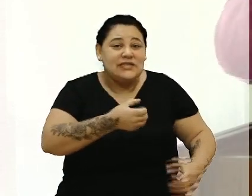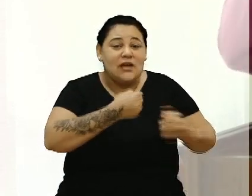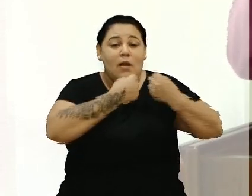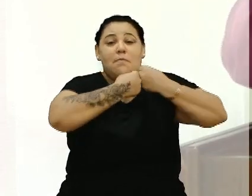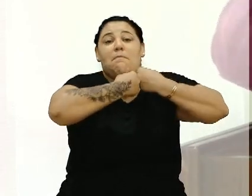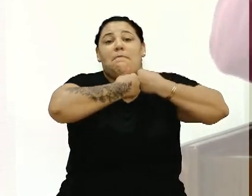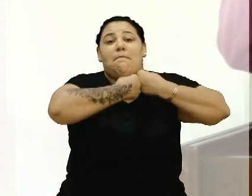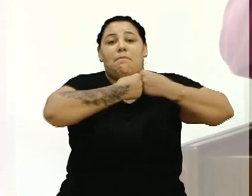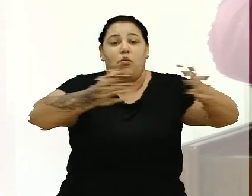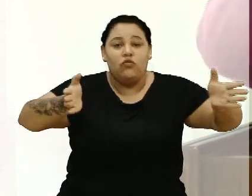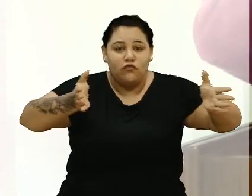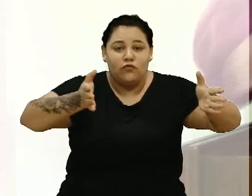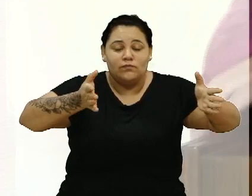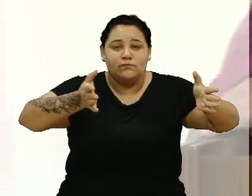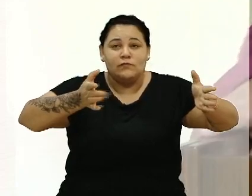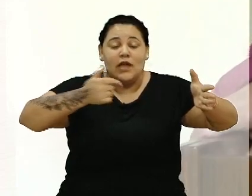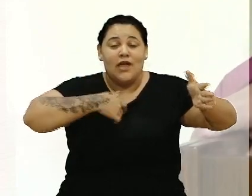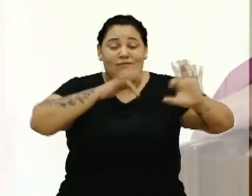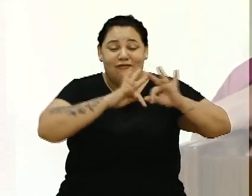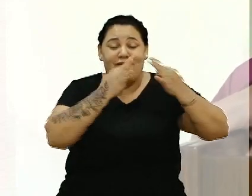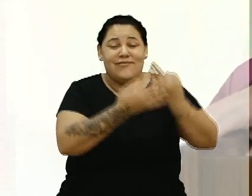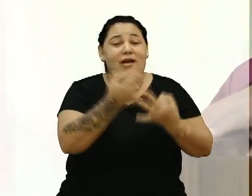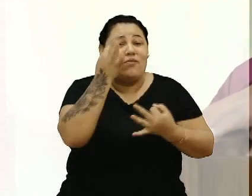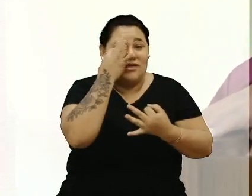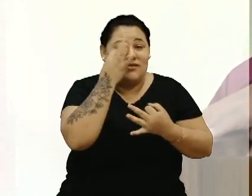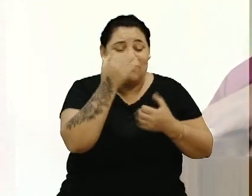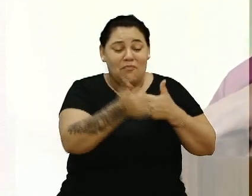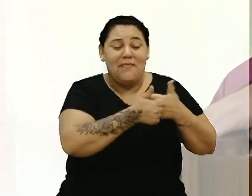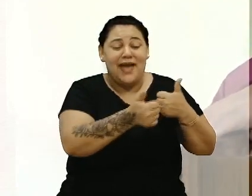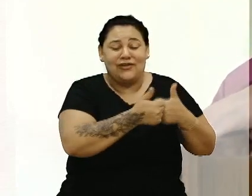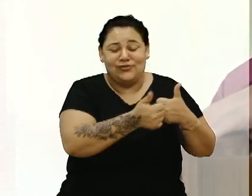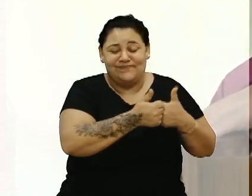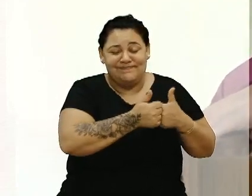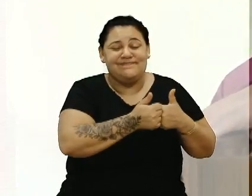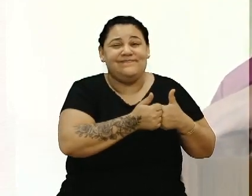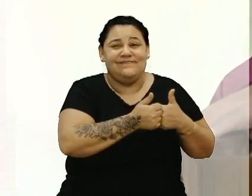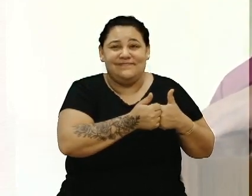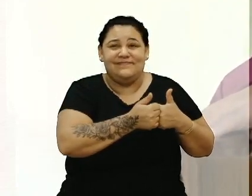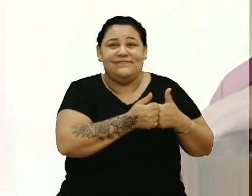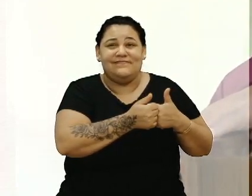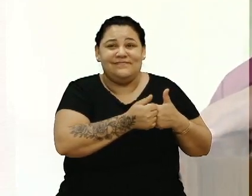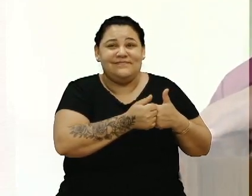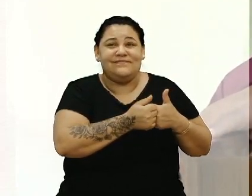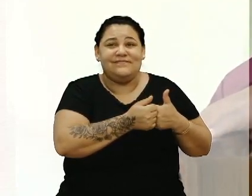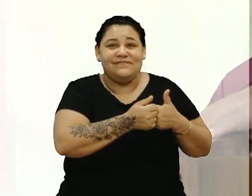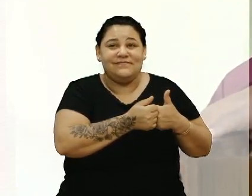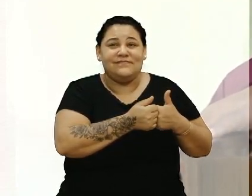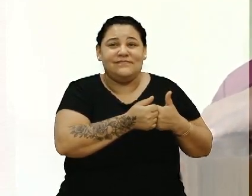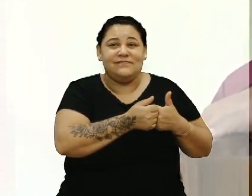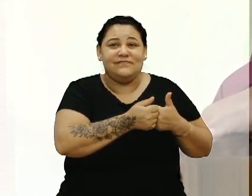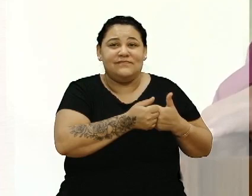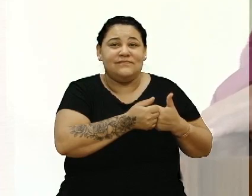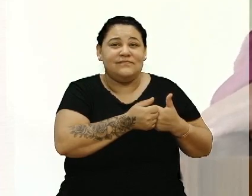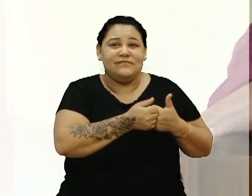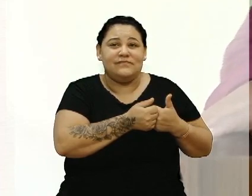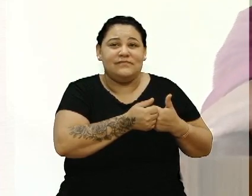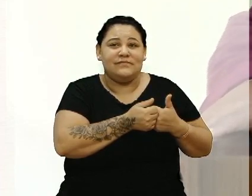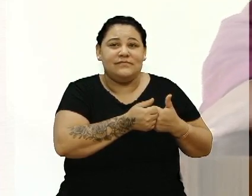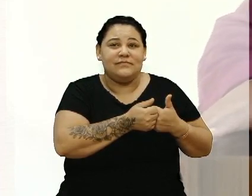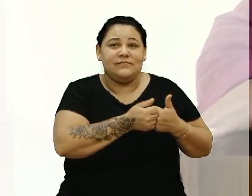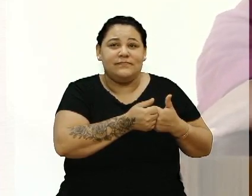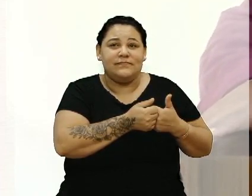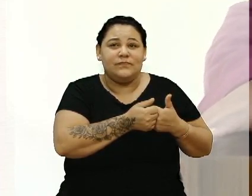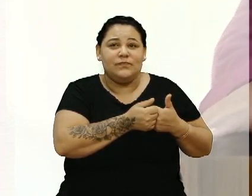e a Daiane, e eu, com a minha família, estavam lá, porque nós não podíamos perder ninguém.